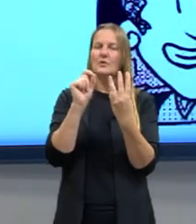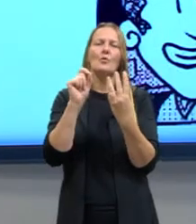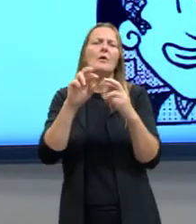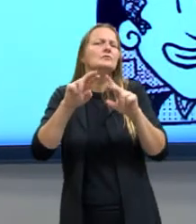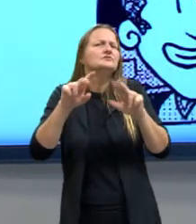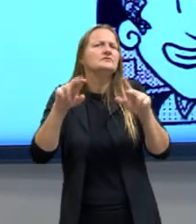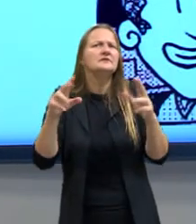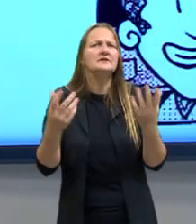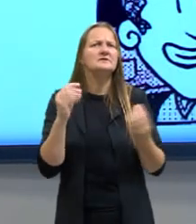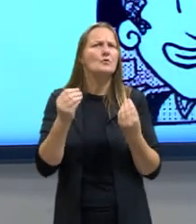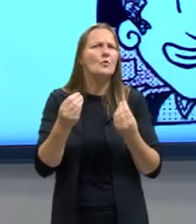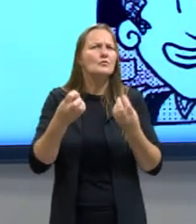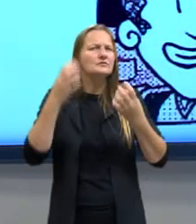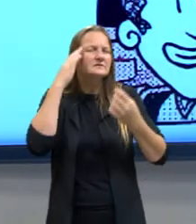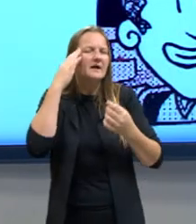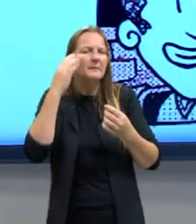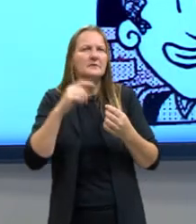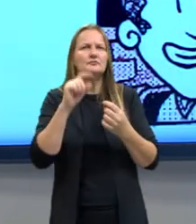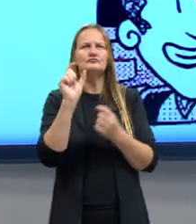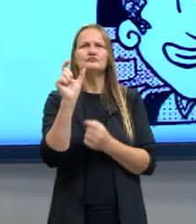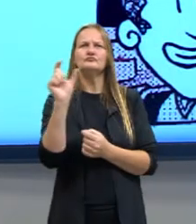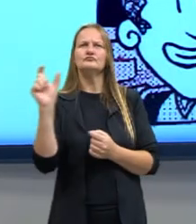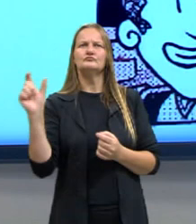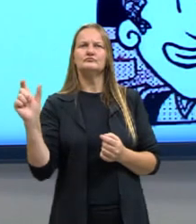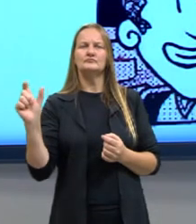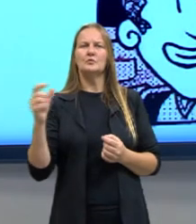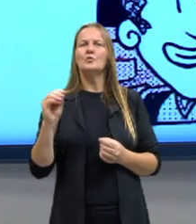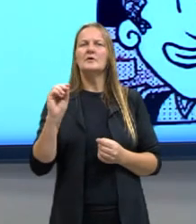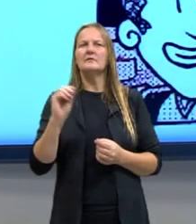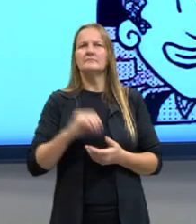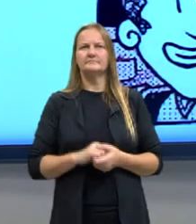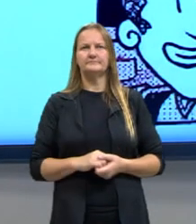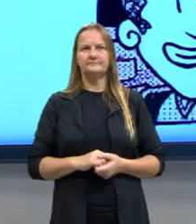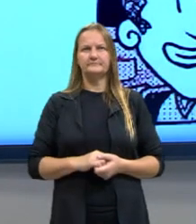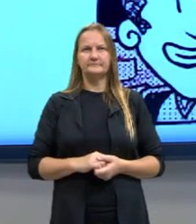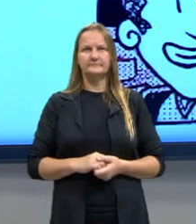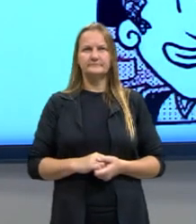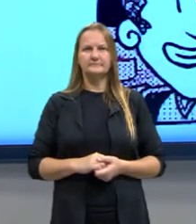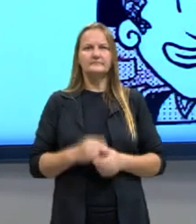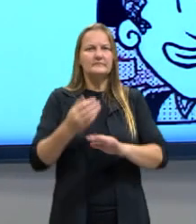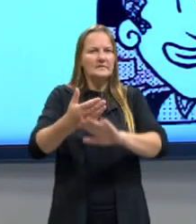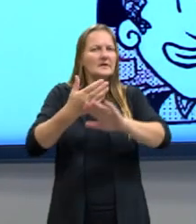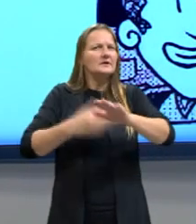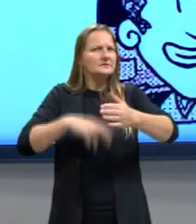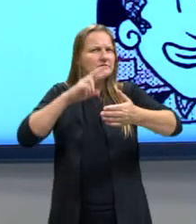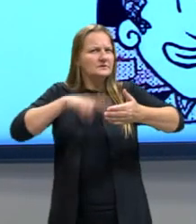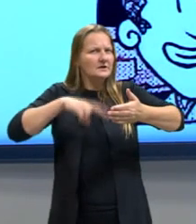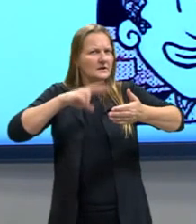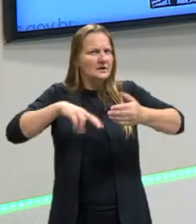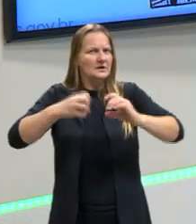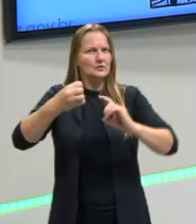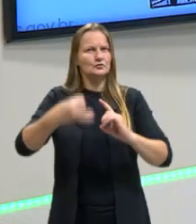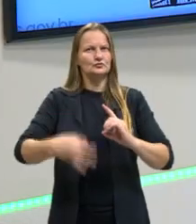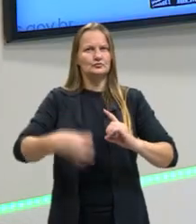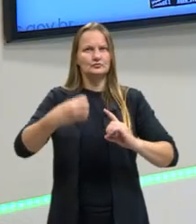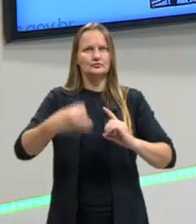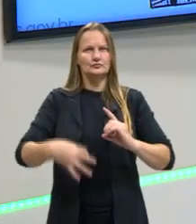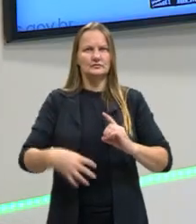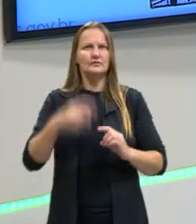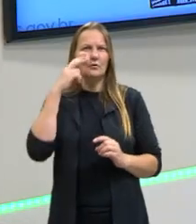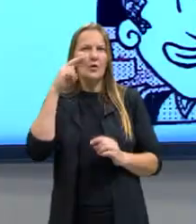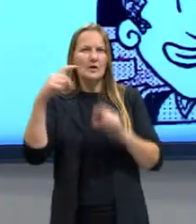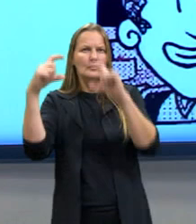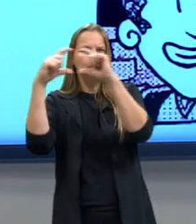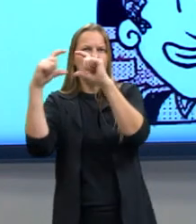gente pode definir o que é ironia, que é sarcasmo e o que é deboche. Antes de ler a definição, eu vou olhar a tirinha aqui com